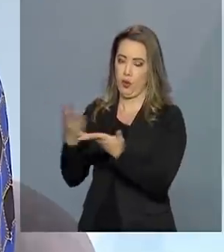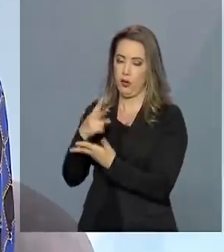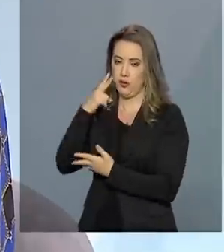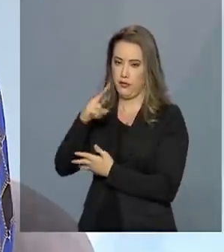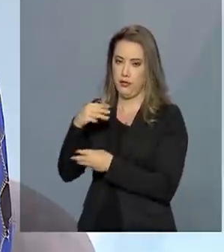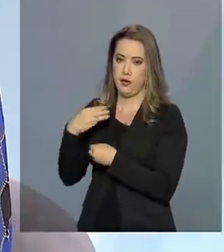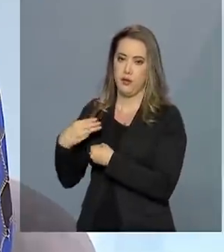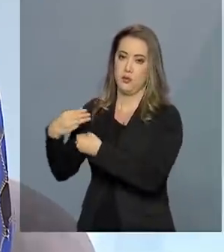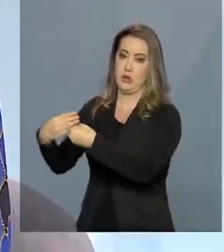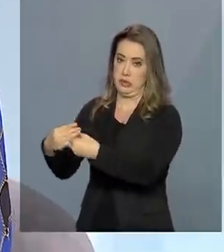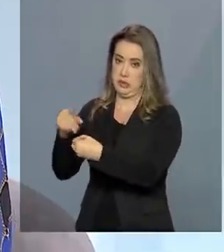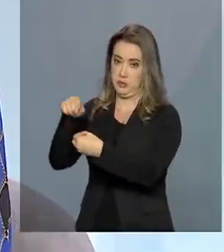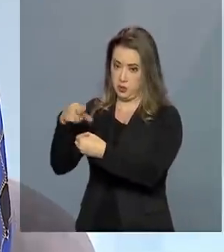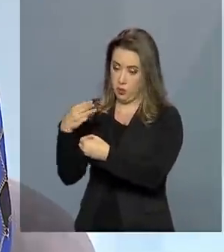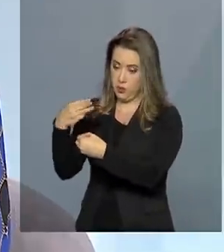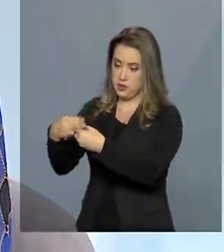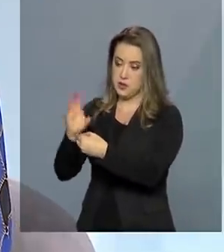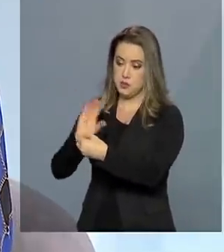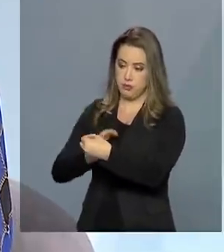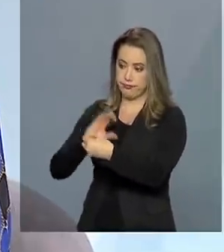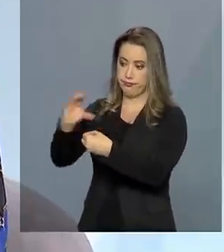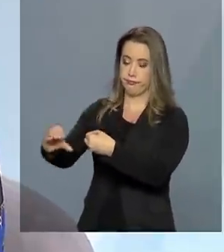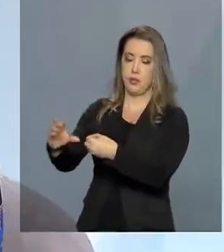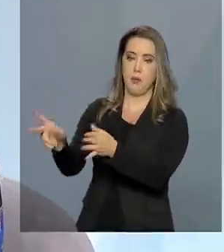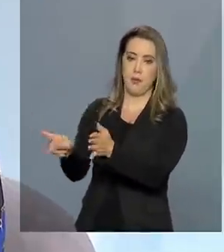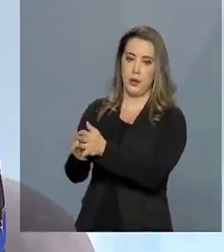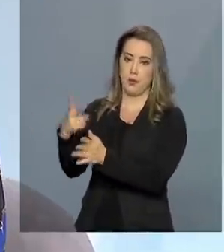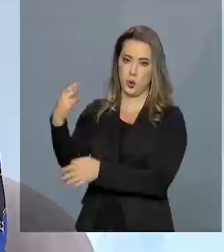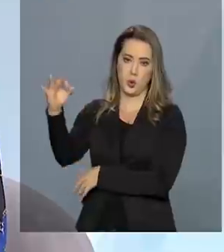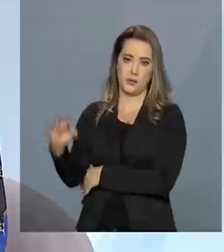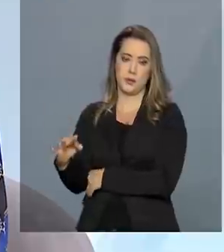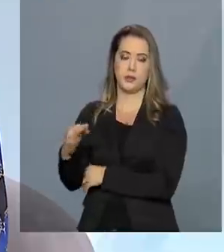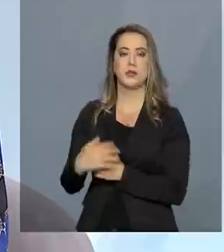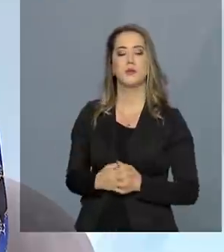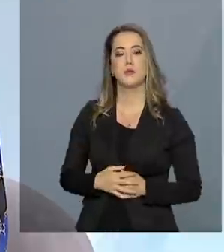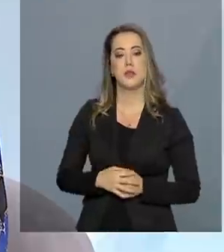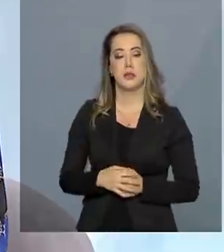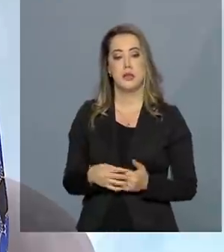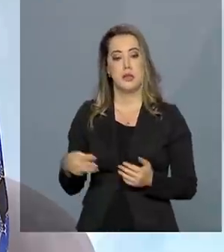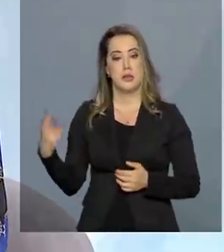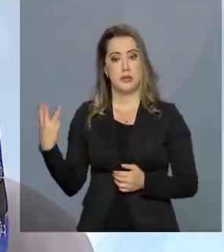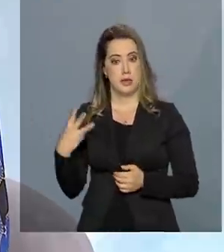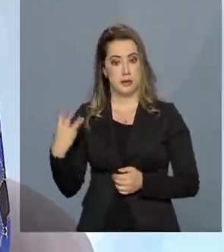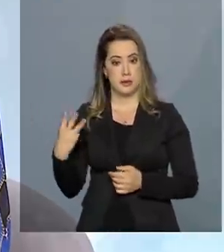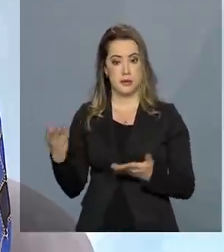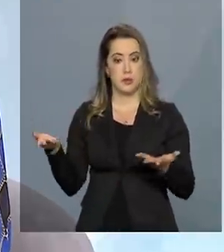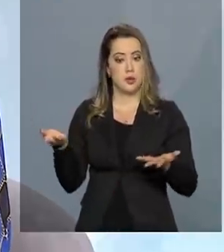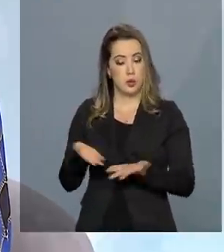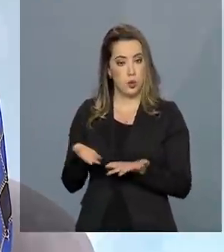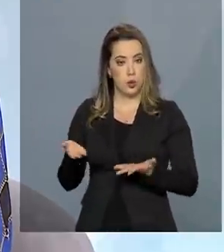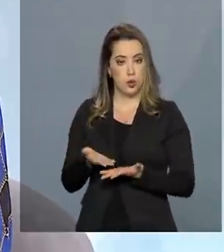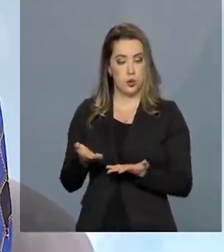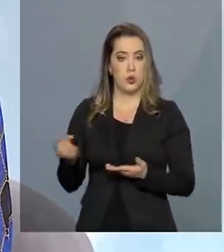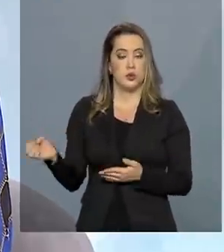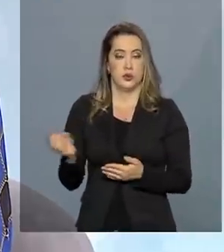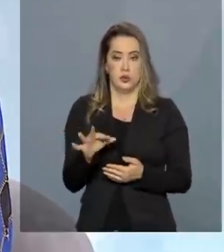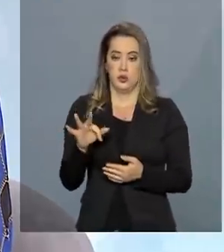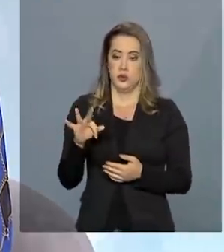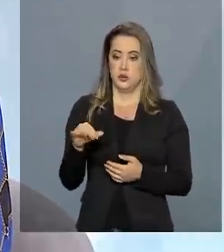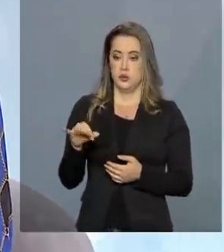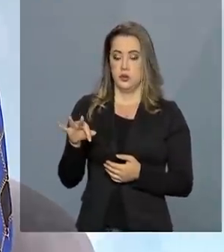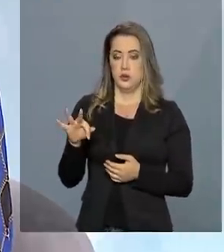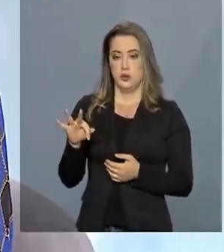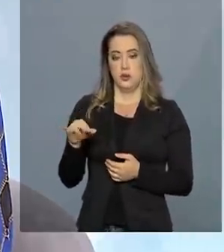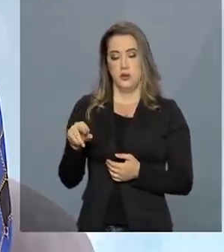recebendo esse aumento de complementação. E a terceira complementação, o mecanismo que foi implementado pelo novo Fundeb, ele